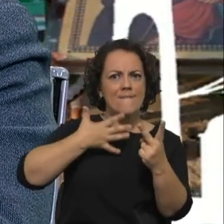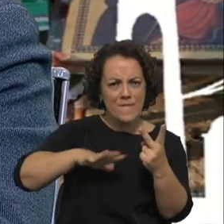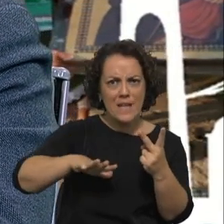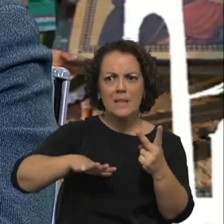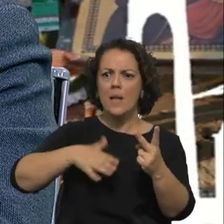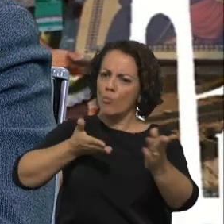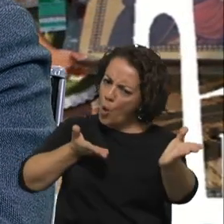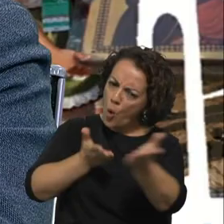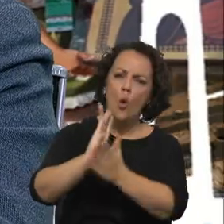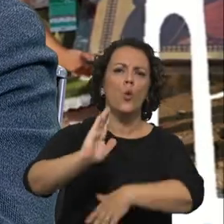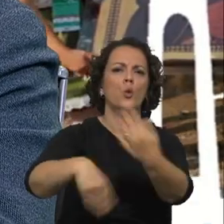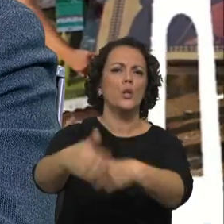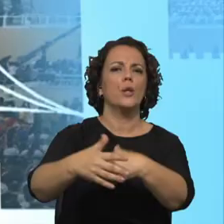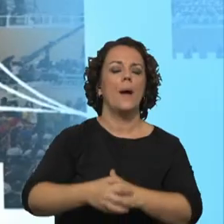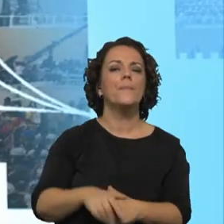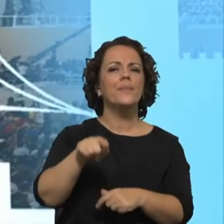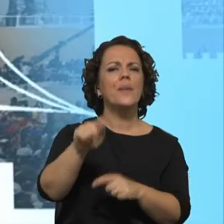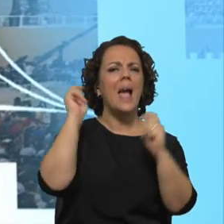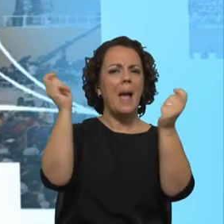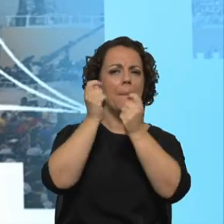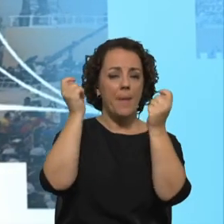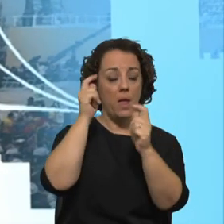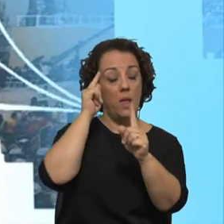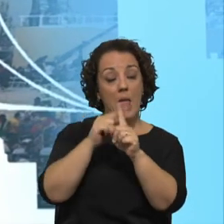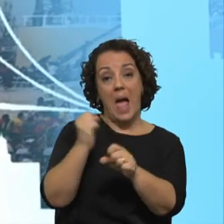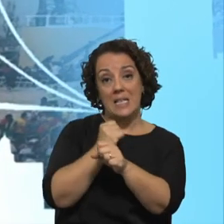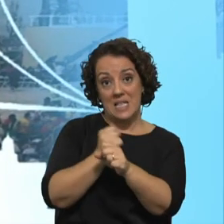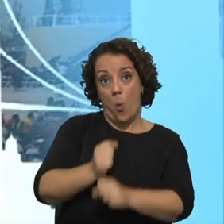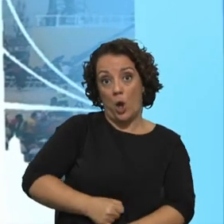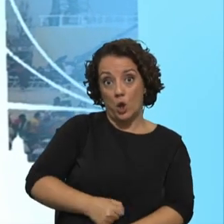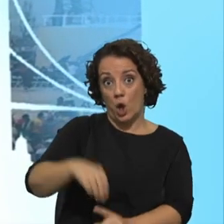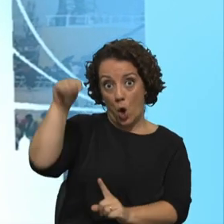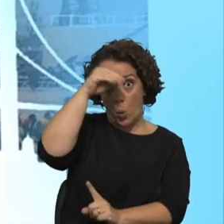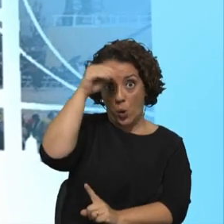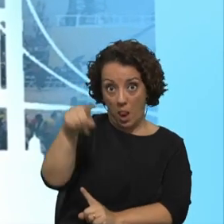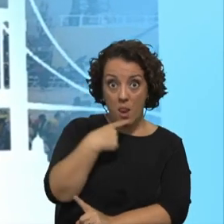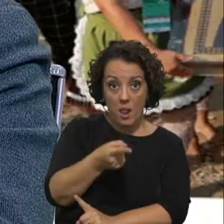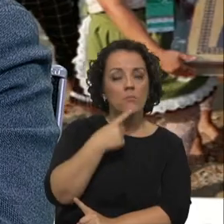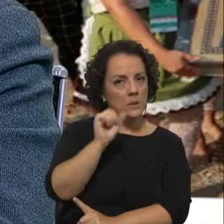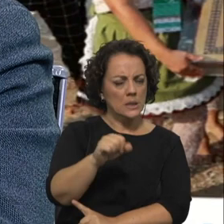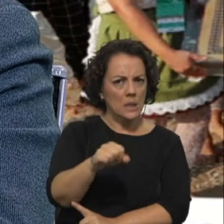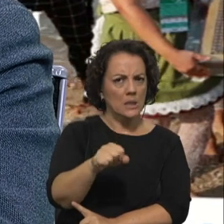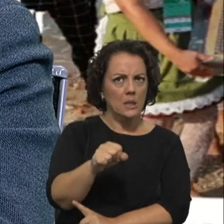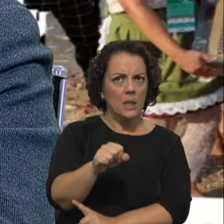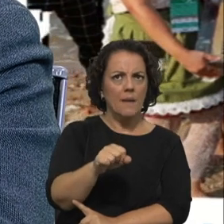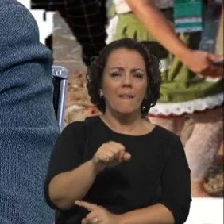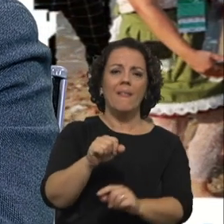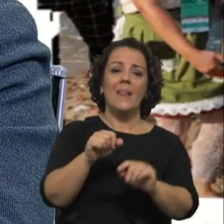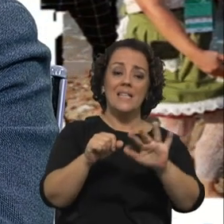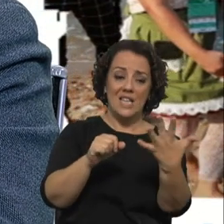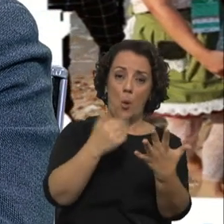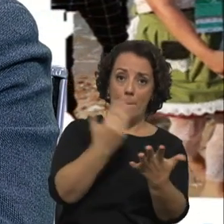contínua. Essa campanha é uma campanha da ação católica rural, que referiu agora? Sim, sim, é uma campanha Cinco Pães e Dois Peixes